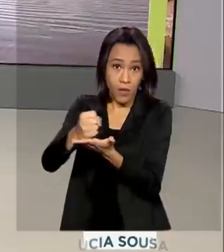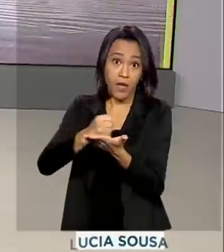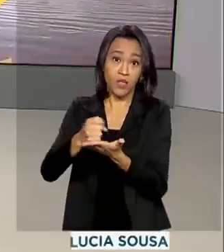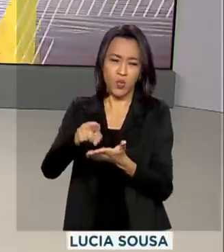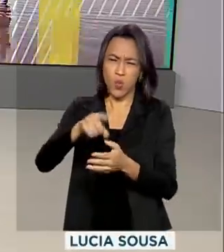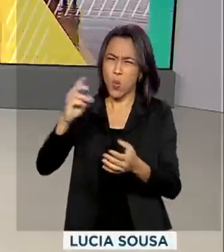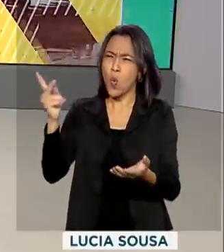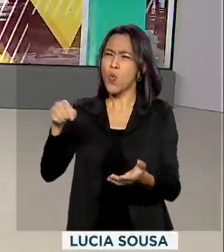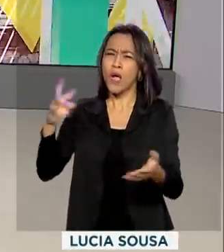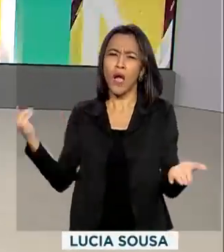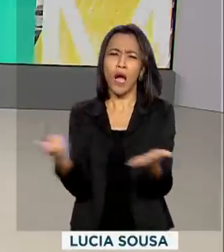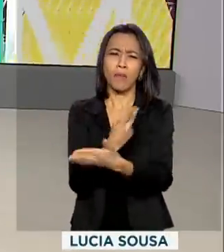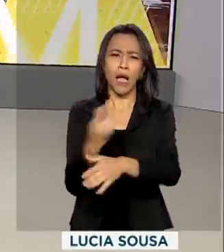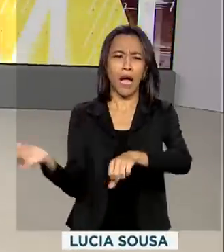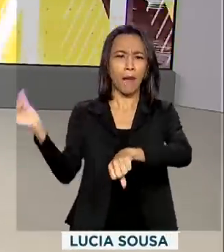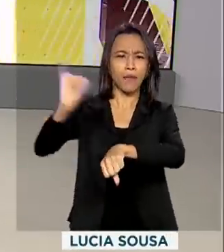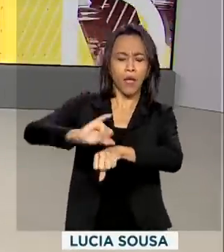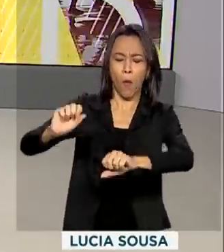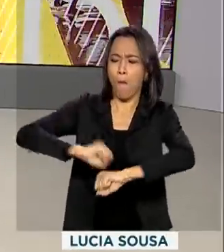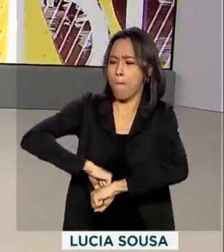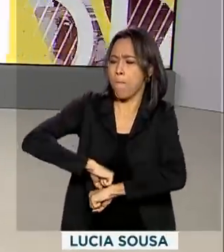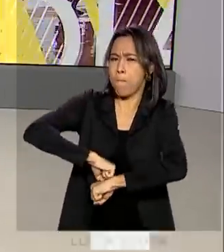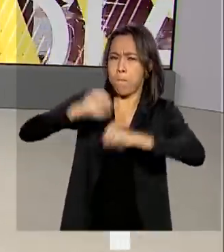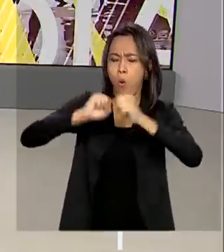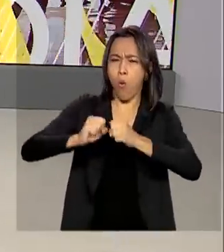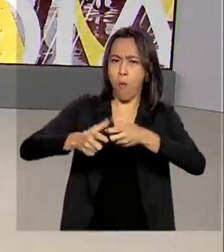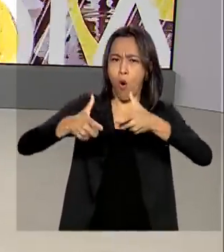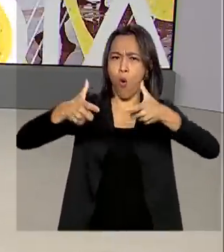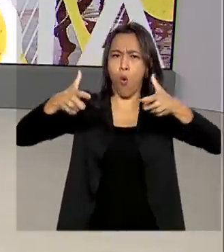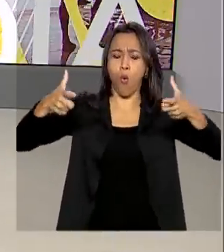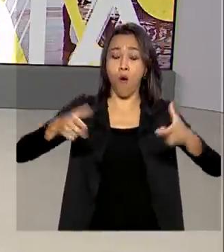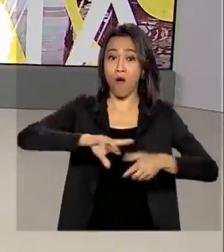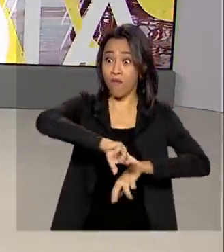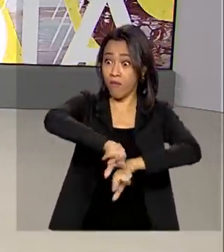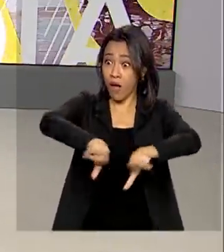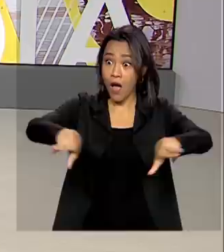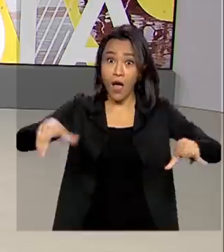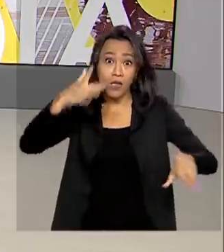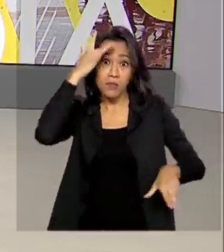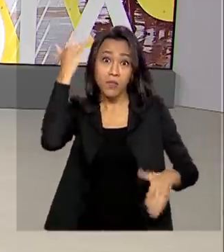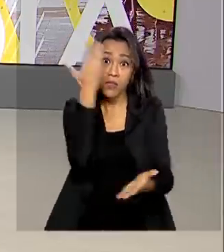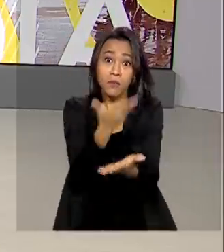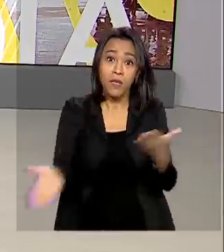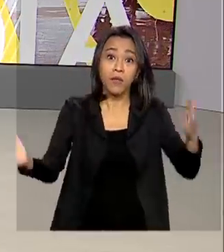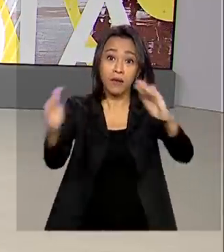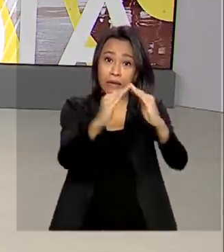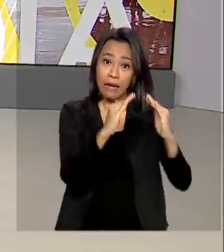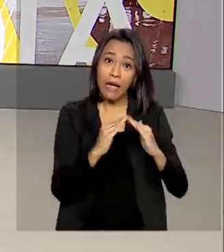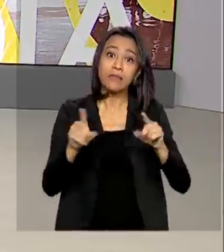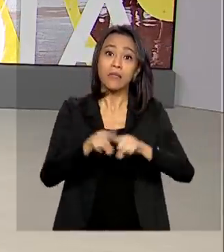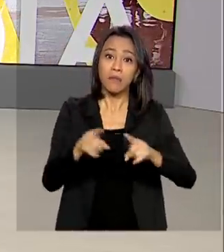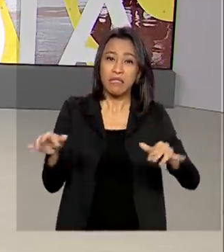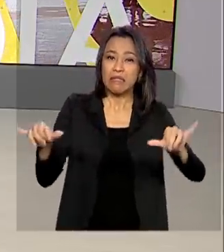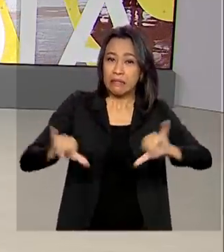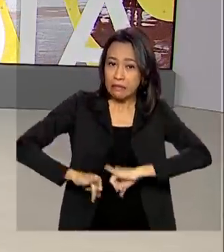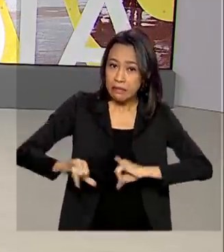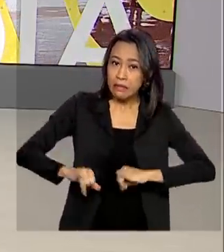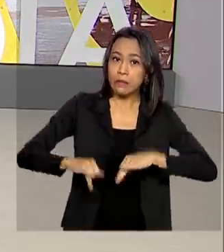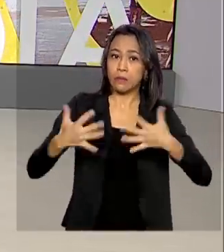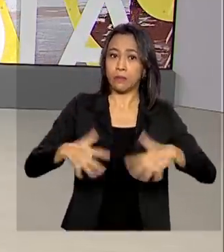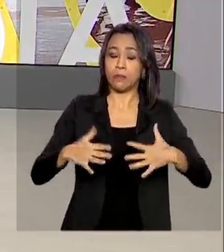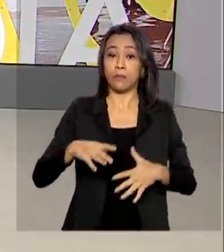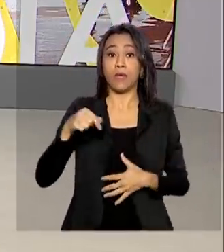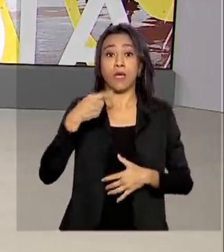causou mais de 150 mortes e deixou milhares de feridos e desabrigados. Nesse domingo, líderes mundiais